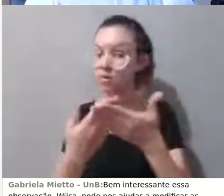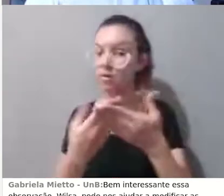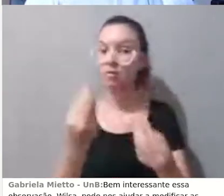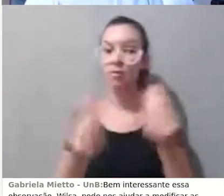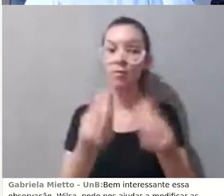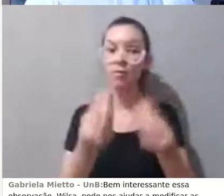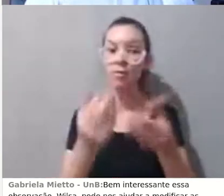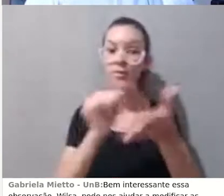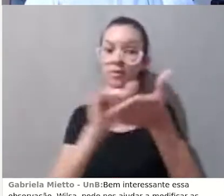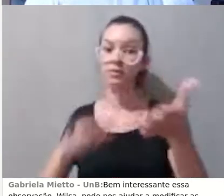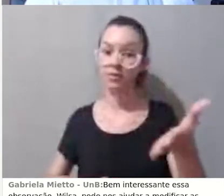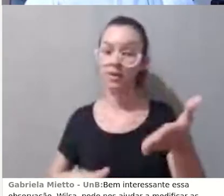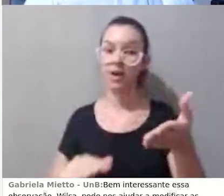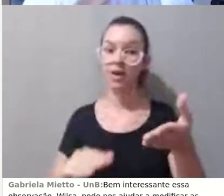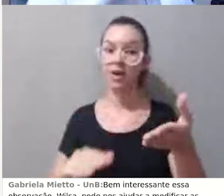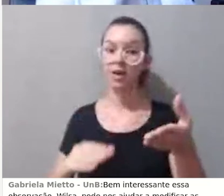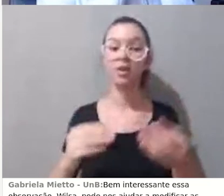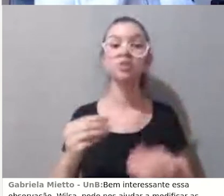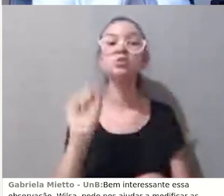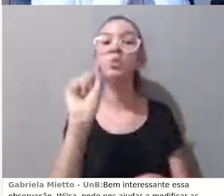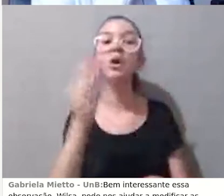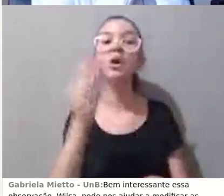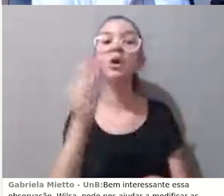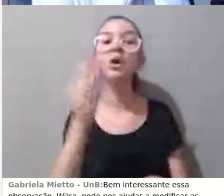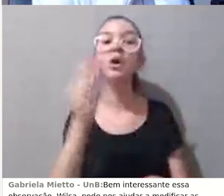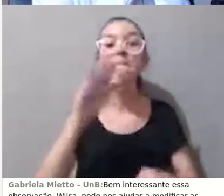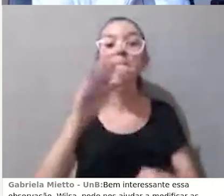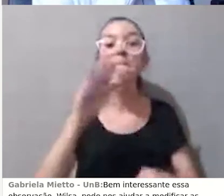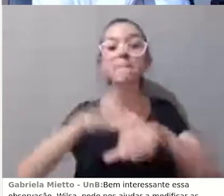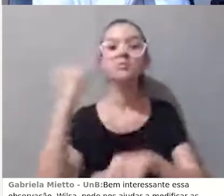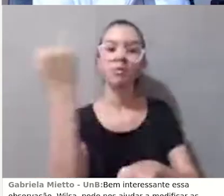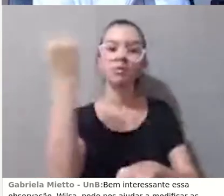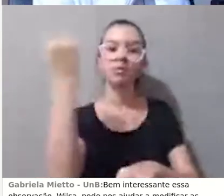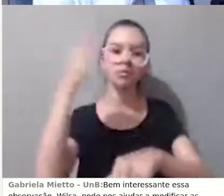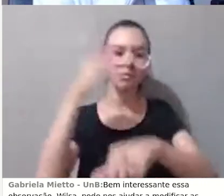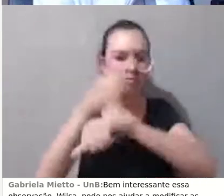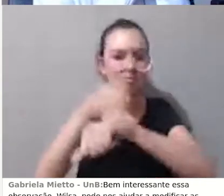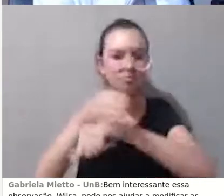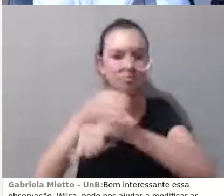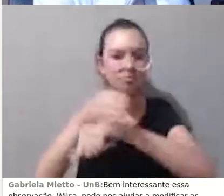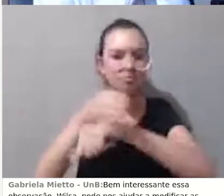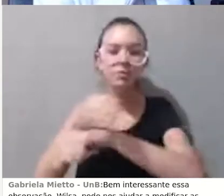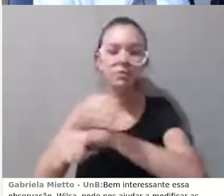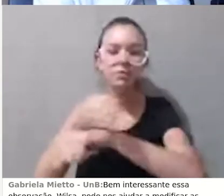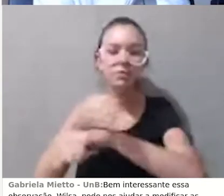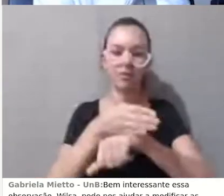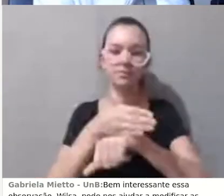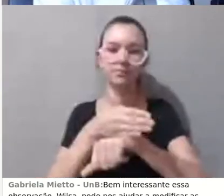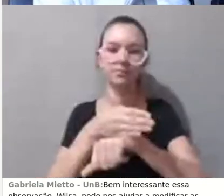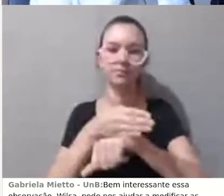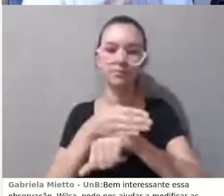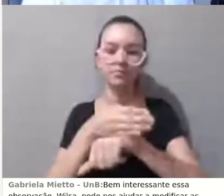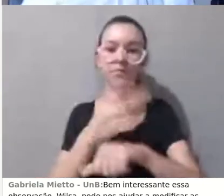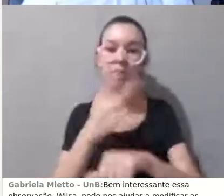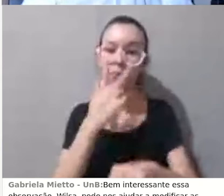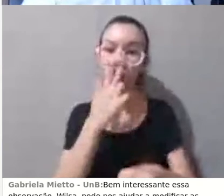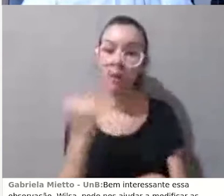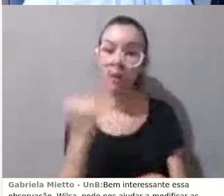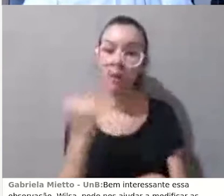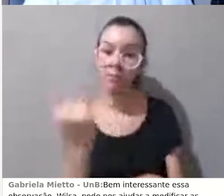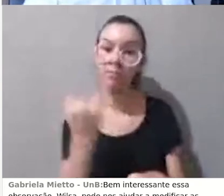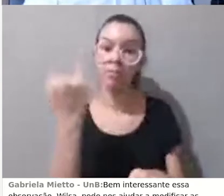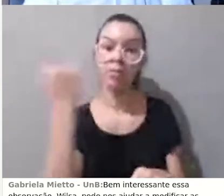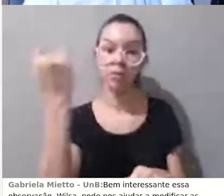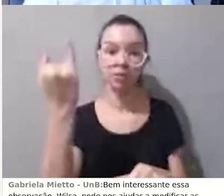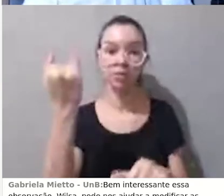participarem no fórum temático e que eles pouco estão participando, então acho que também gerar o dado para a própria turma